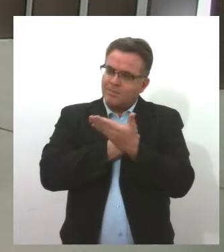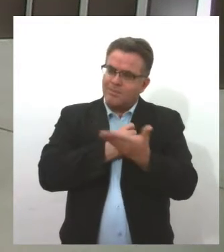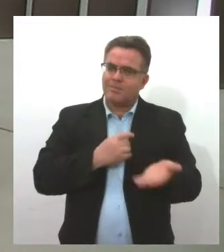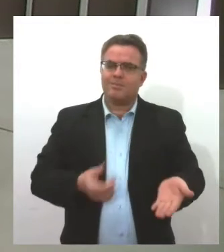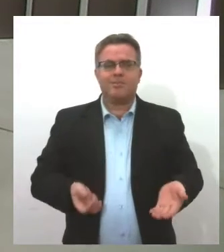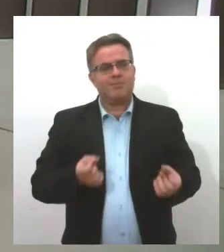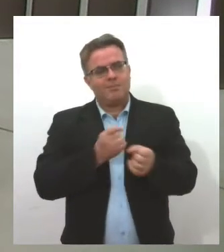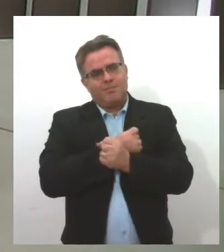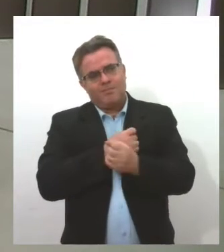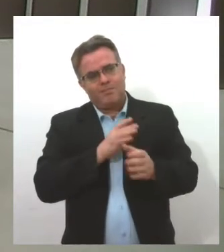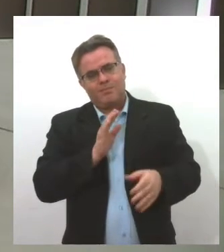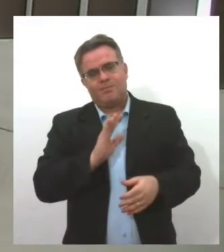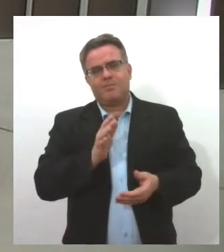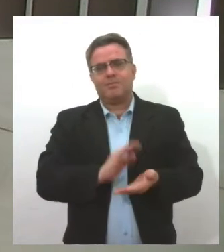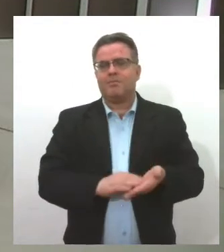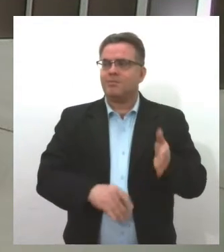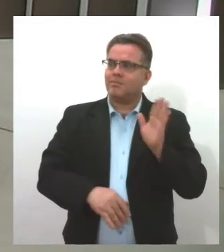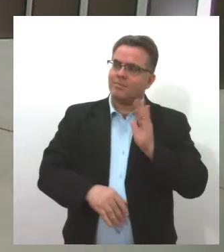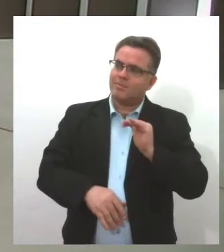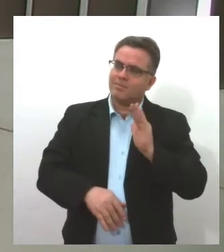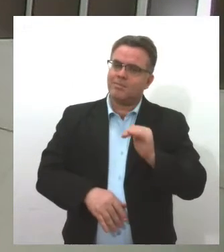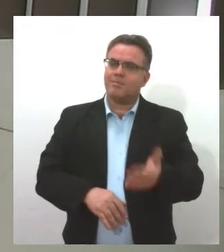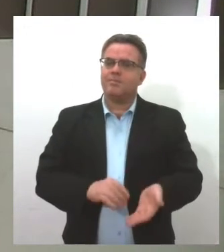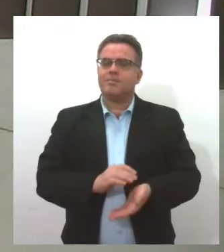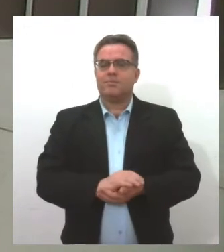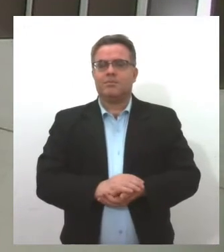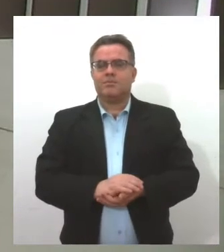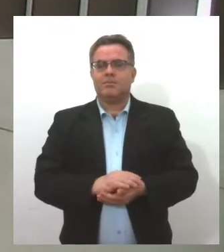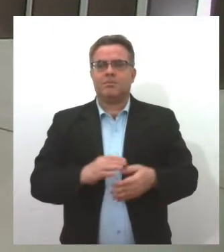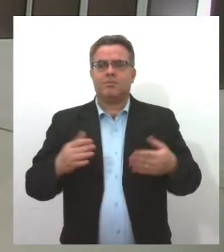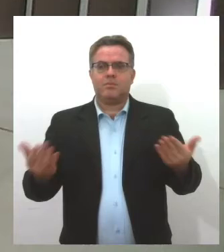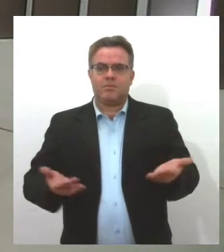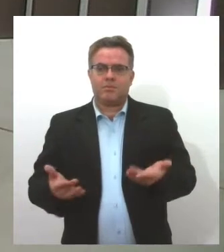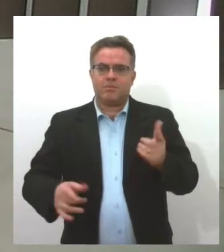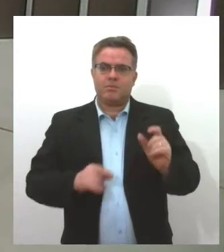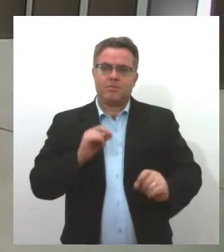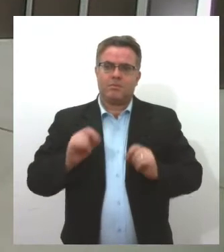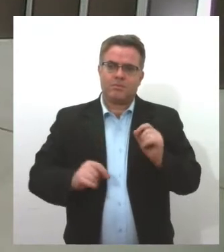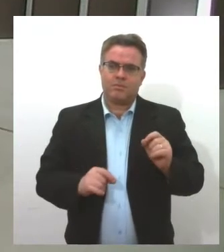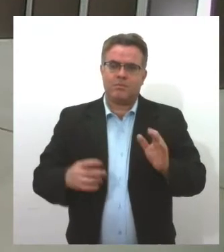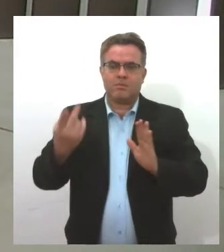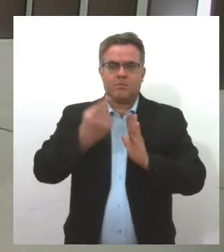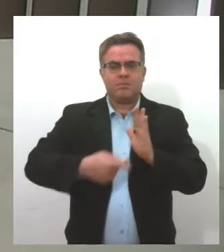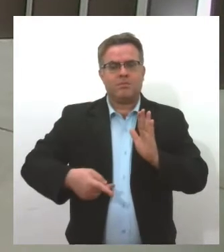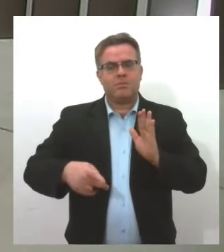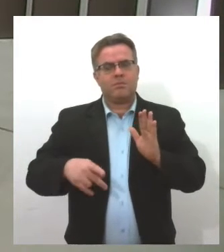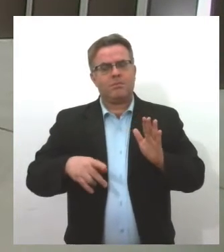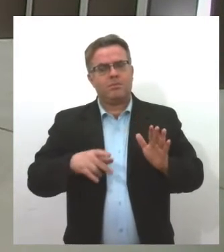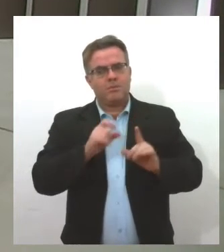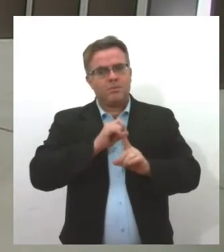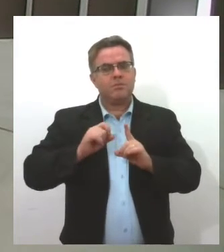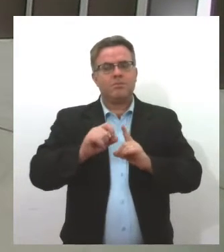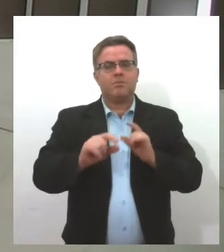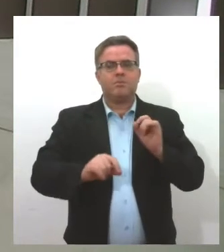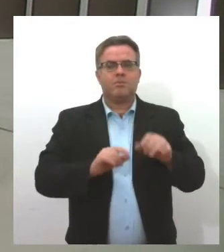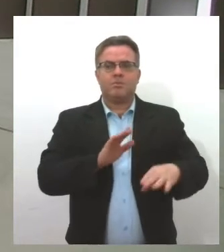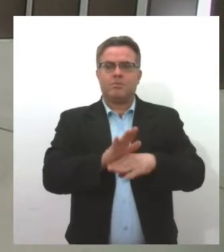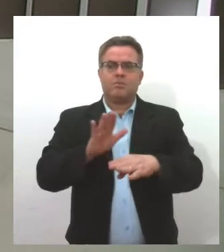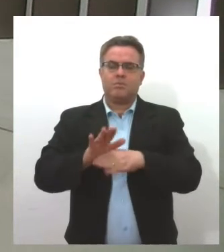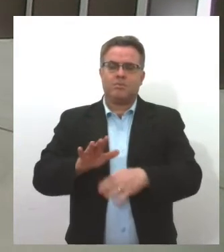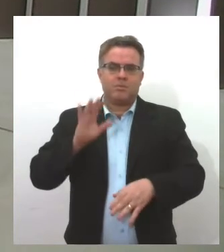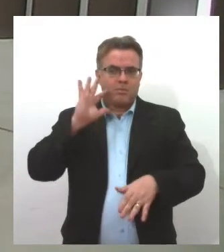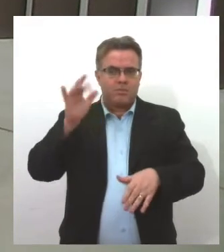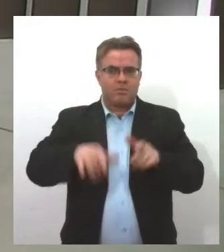Um abraço. Obrigada, tchau, tchau. E olha só, gente, um projeto social ajudou a realizar o sonho de